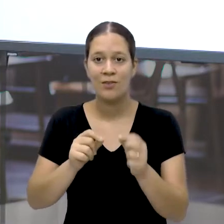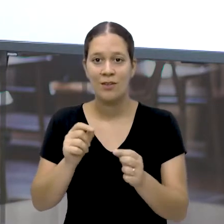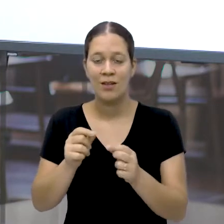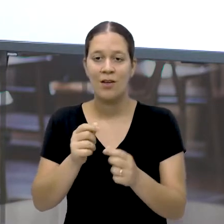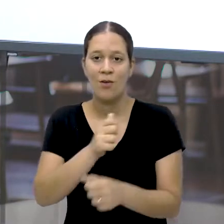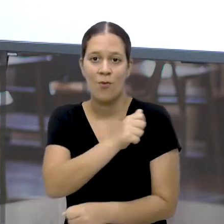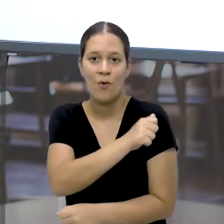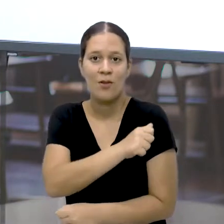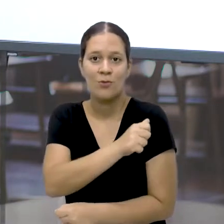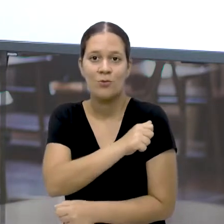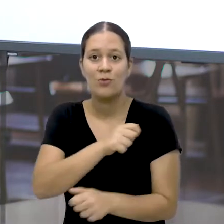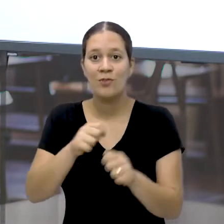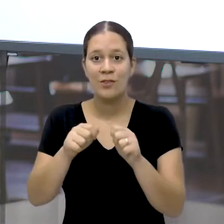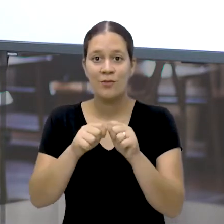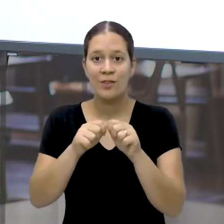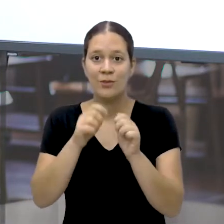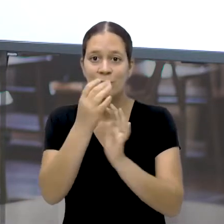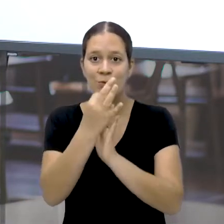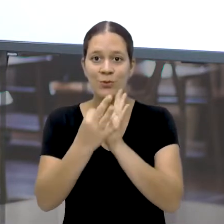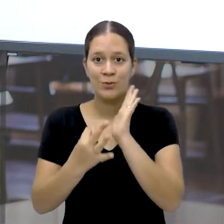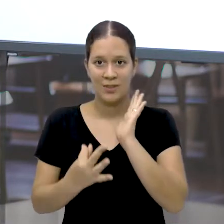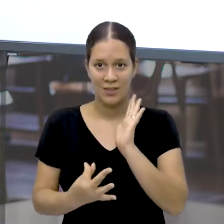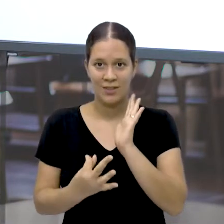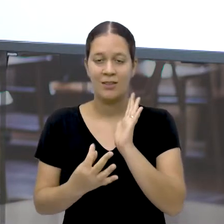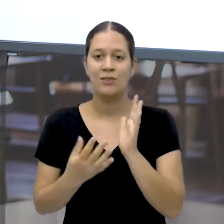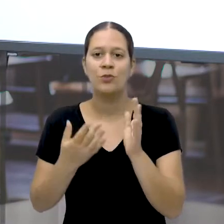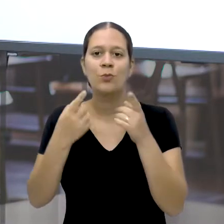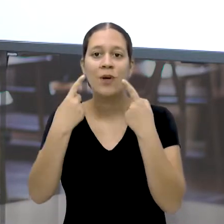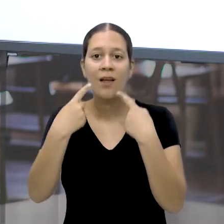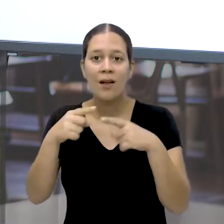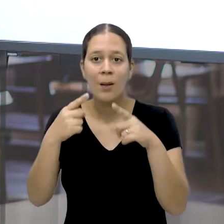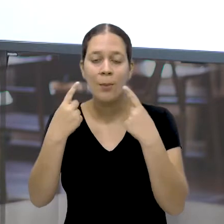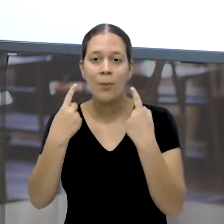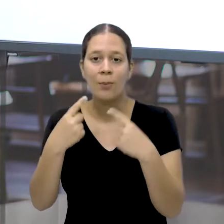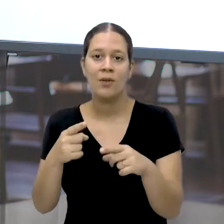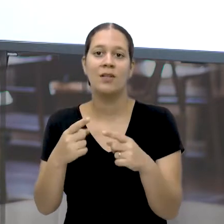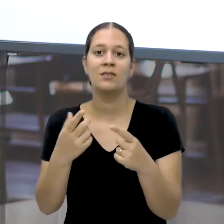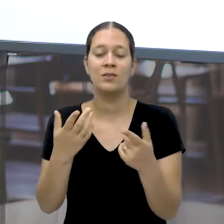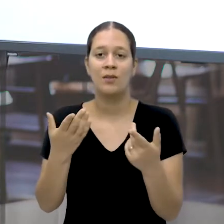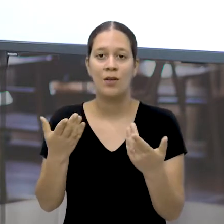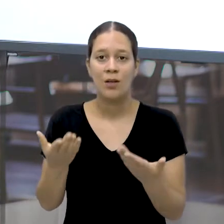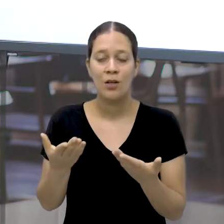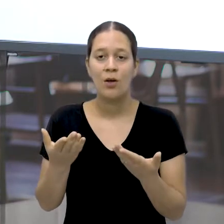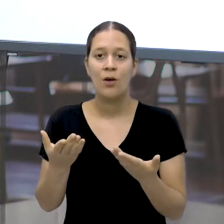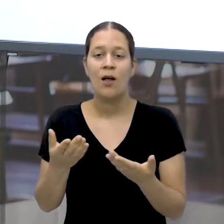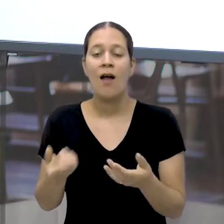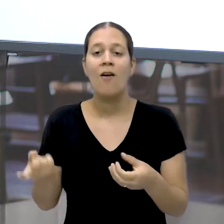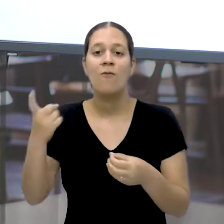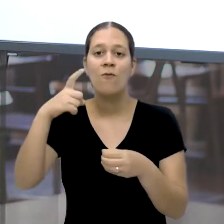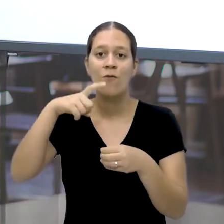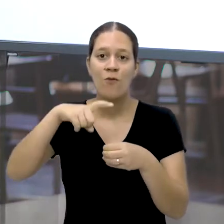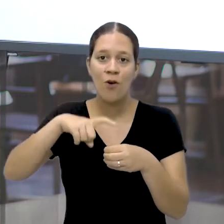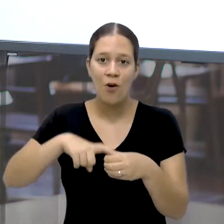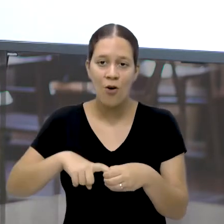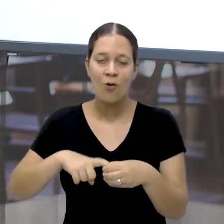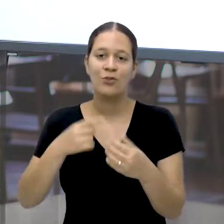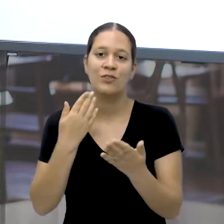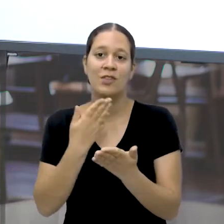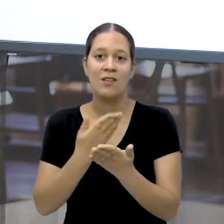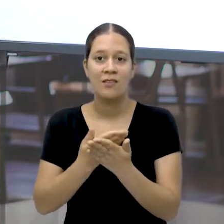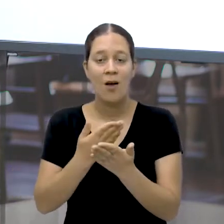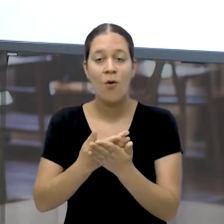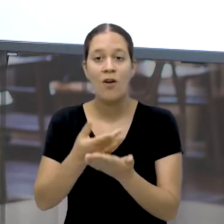turma na rede municipal de ensino Fazendo uma reclamação sobre justamente as outras aulas As aulas